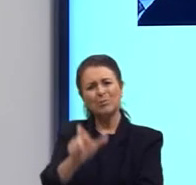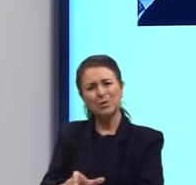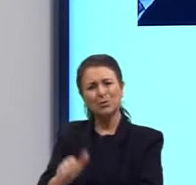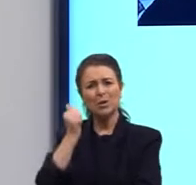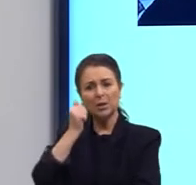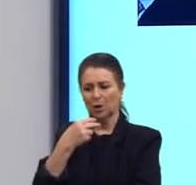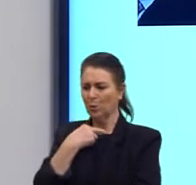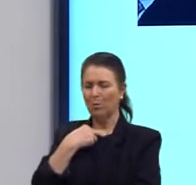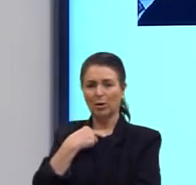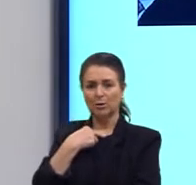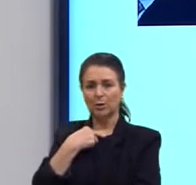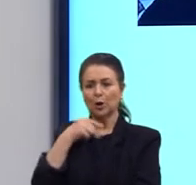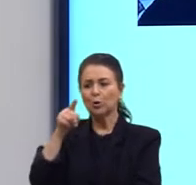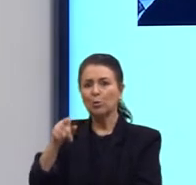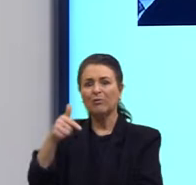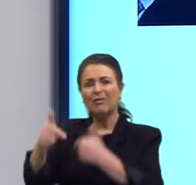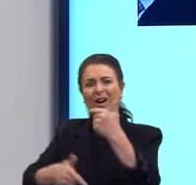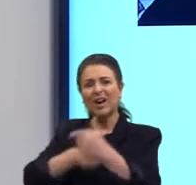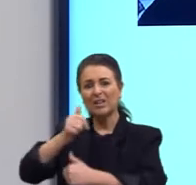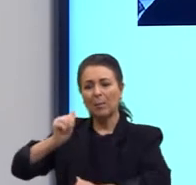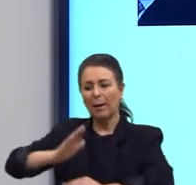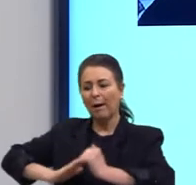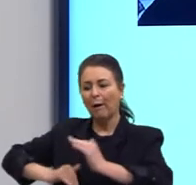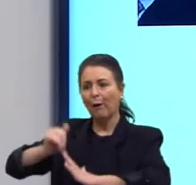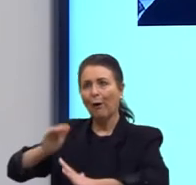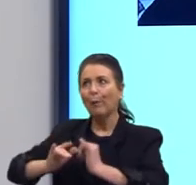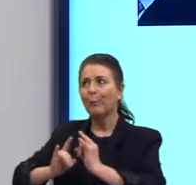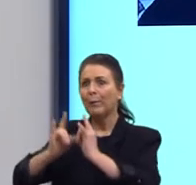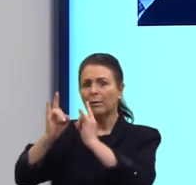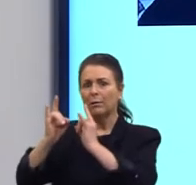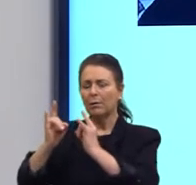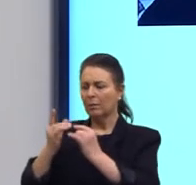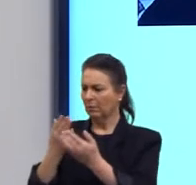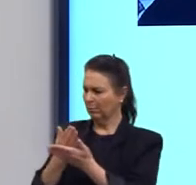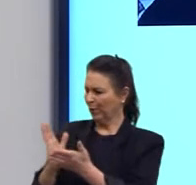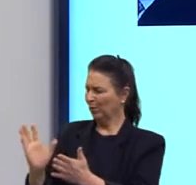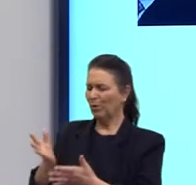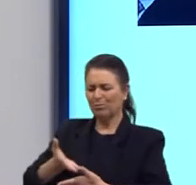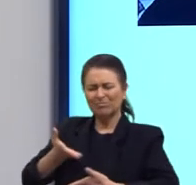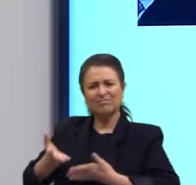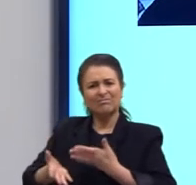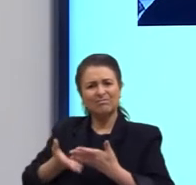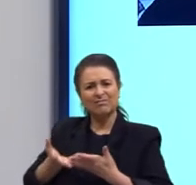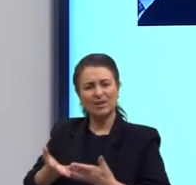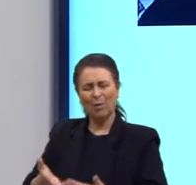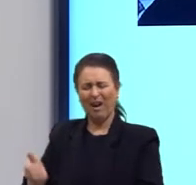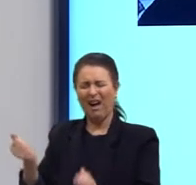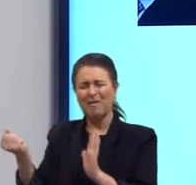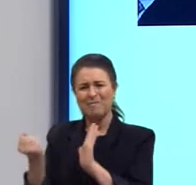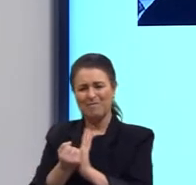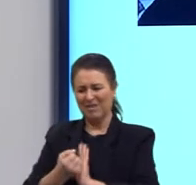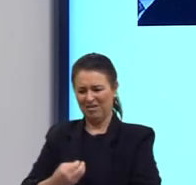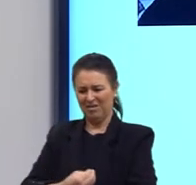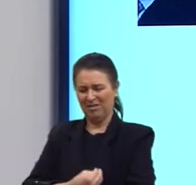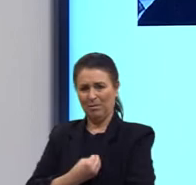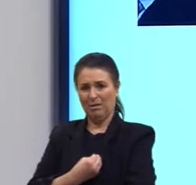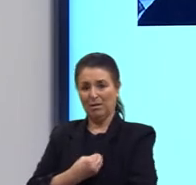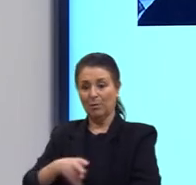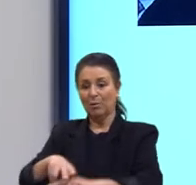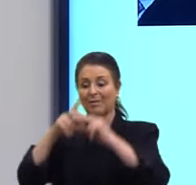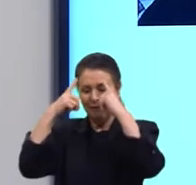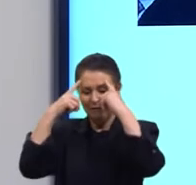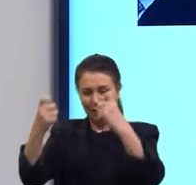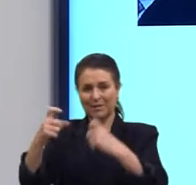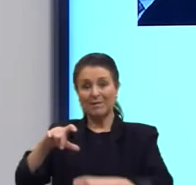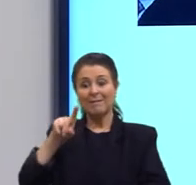carpinteiro e nisso ele perdeu muito a motivação para estudar e a vida dele ficou muito marcada por essas violências que ele sofreu